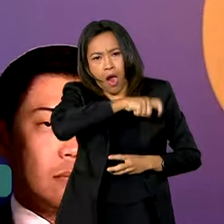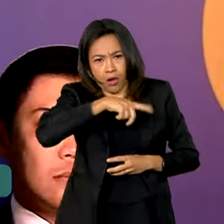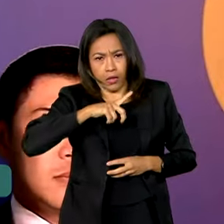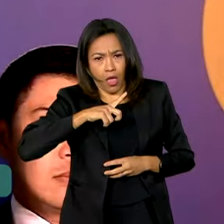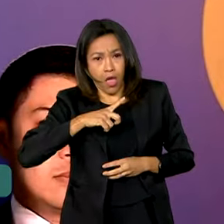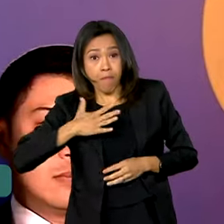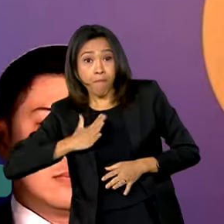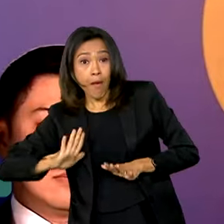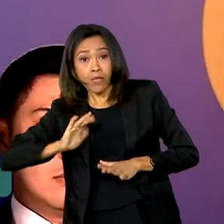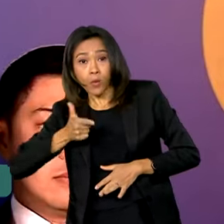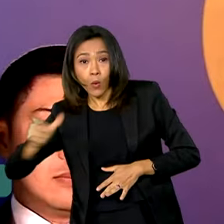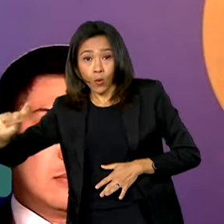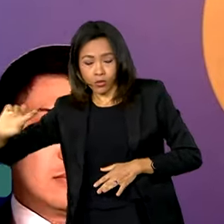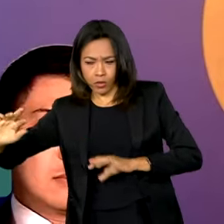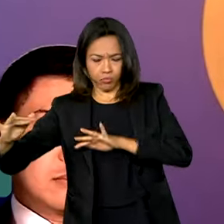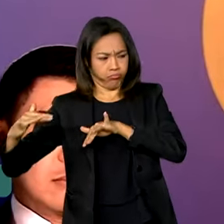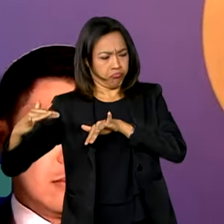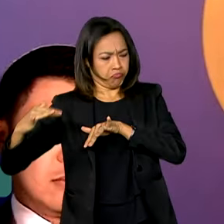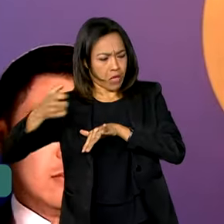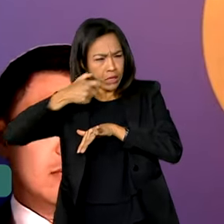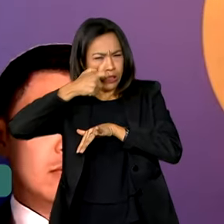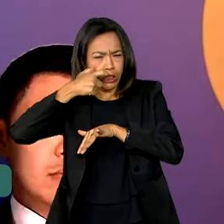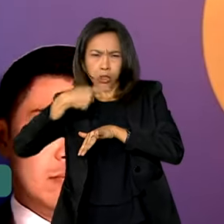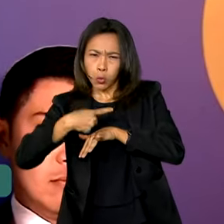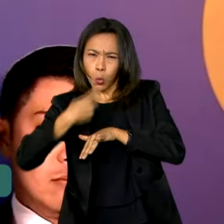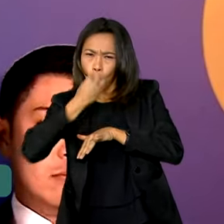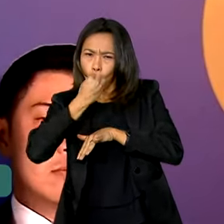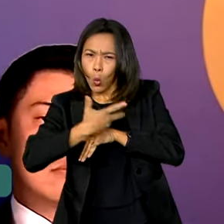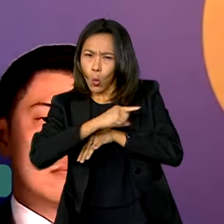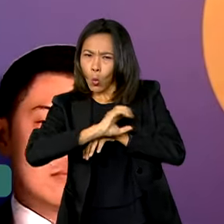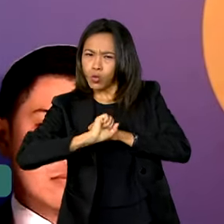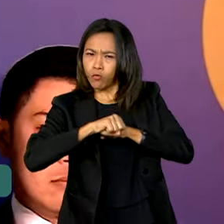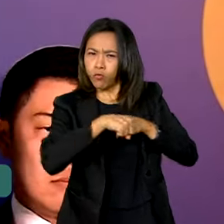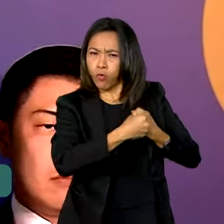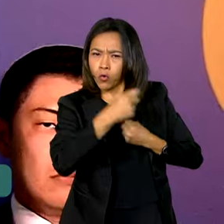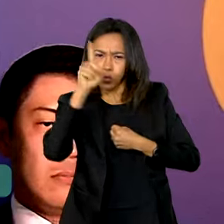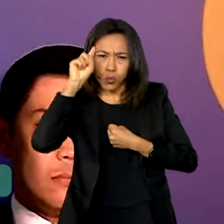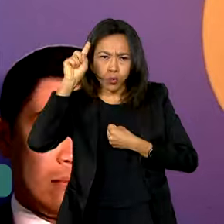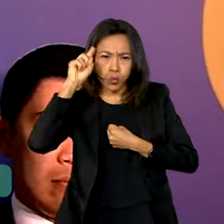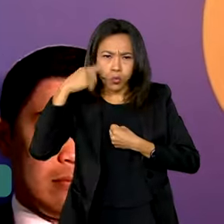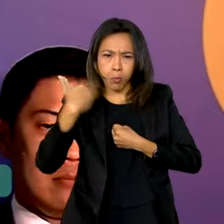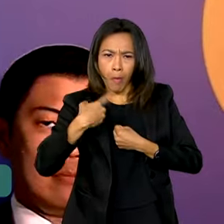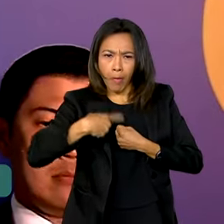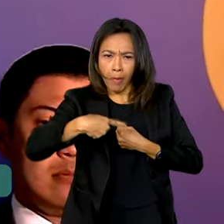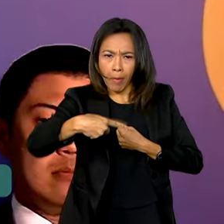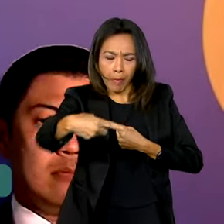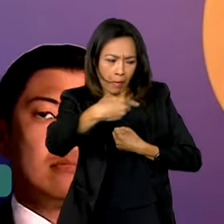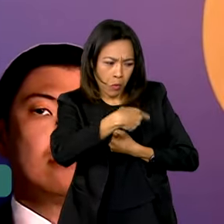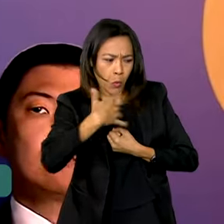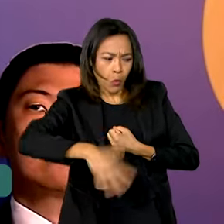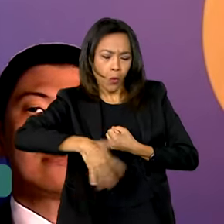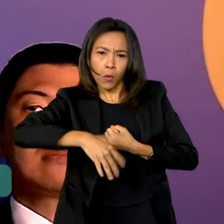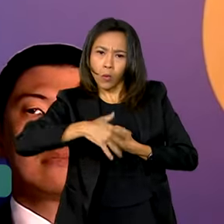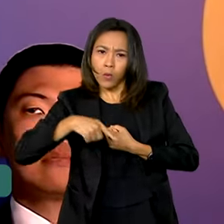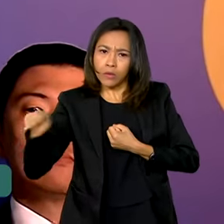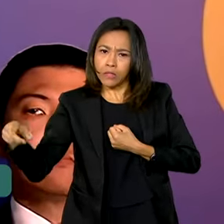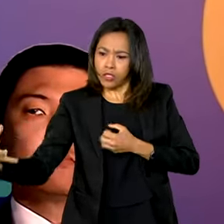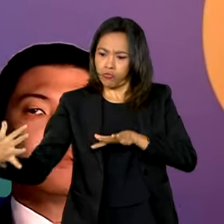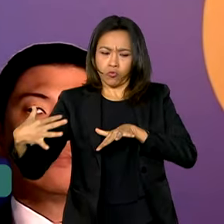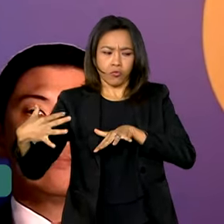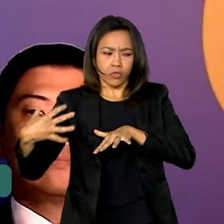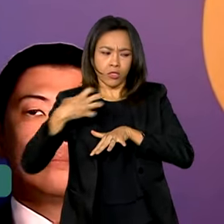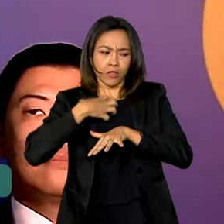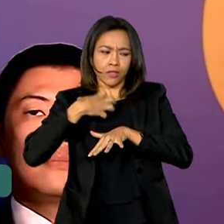assistem o esforço, a dedicação, a rotina, o trabalho que um atleta faz, se sintam